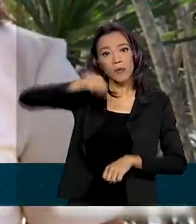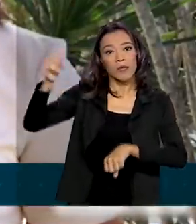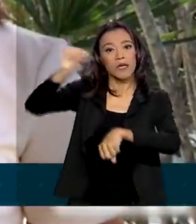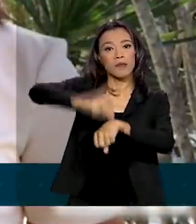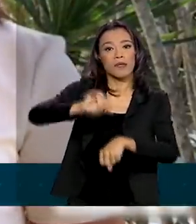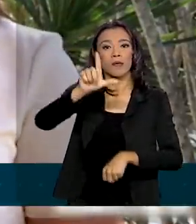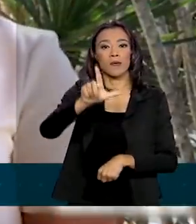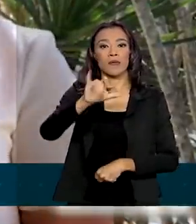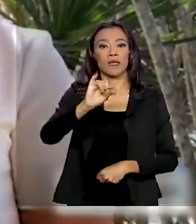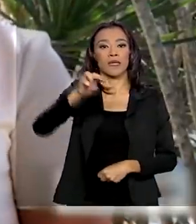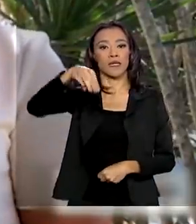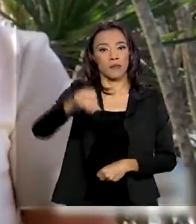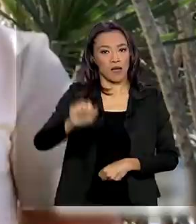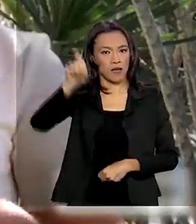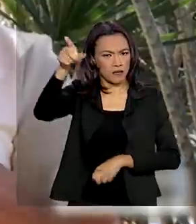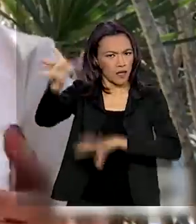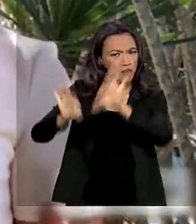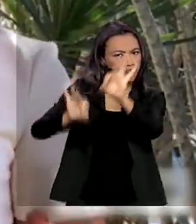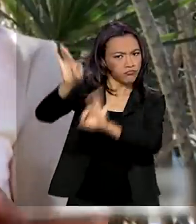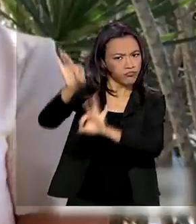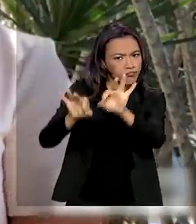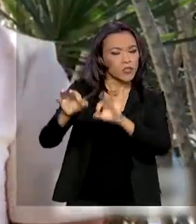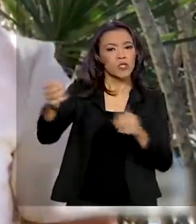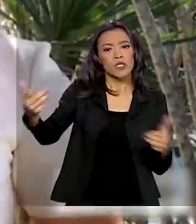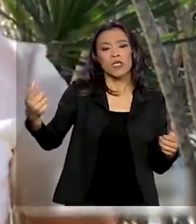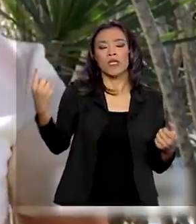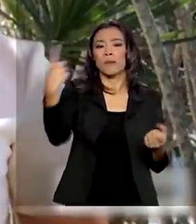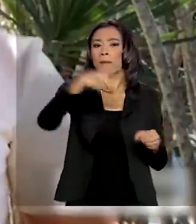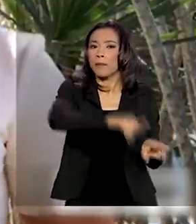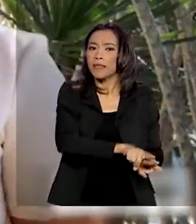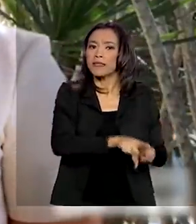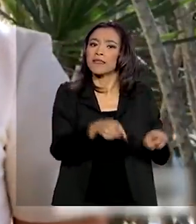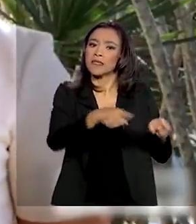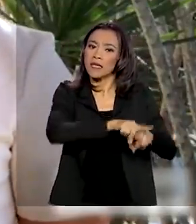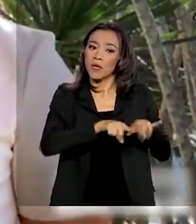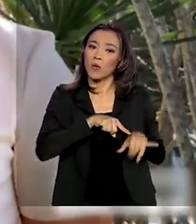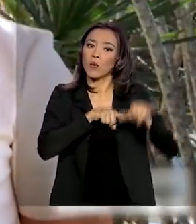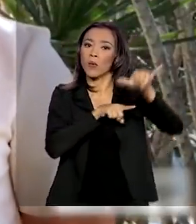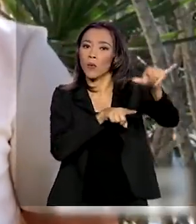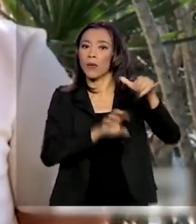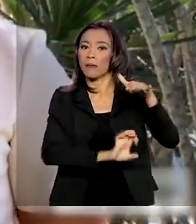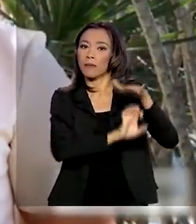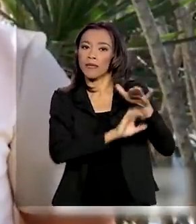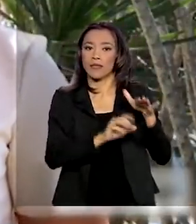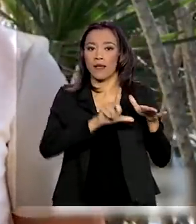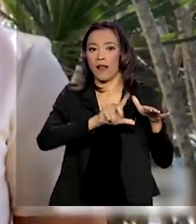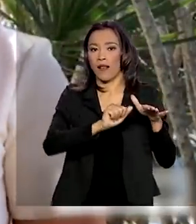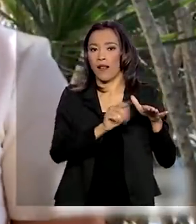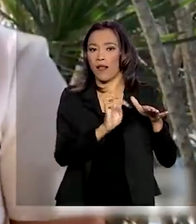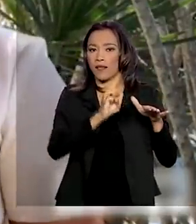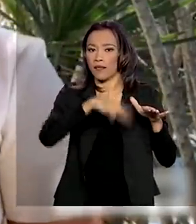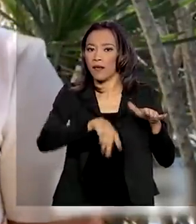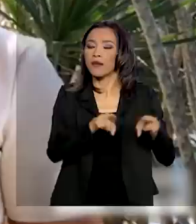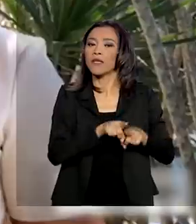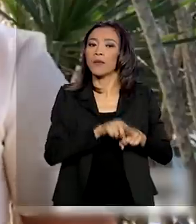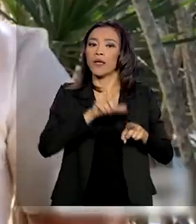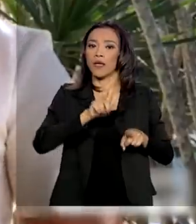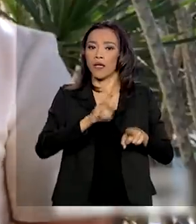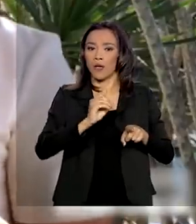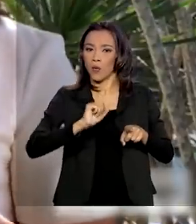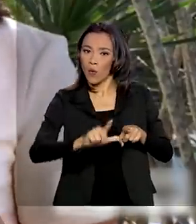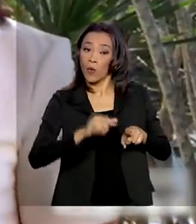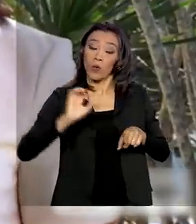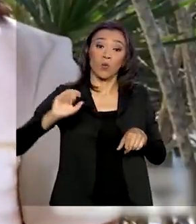operação no local em conjunto com a Latam e a Gol. Os 622 turistas brasileiros